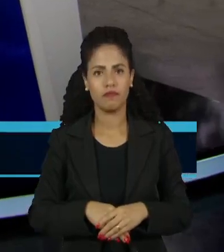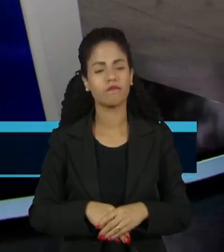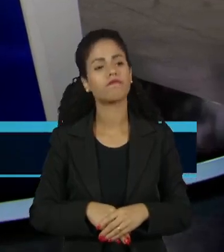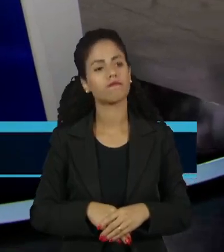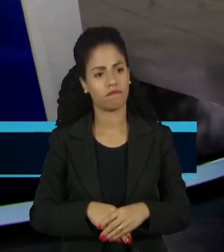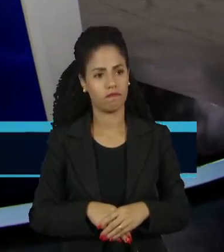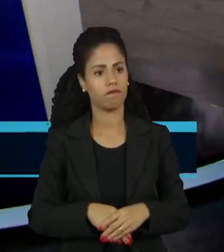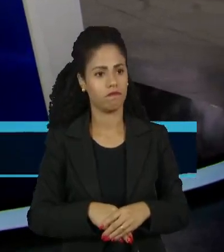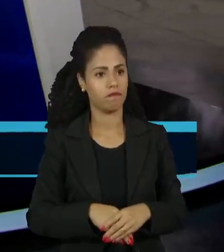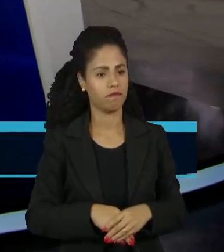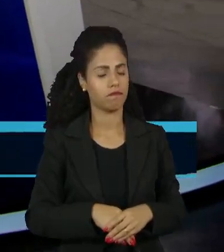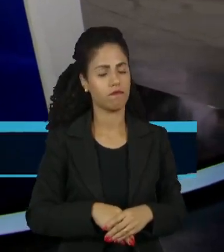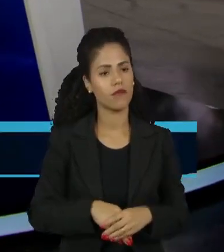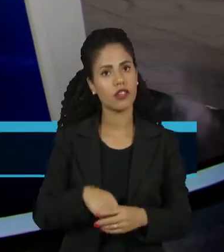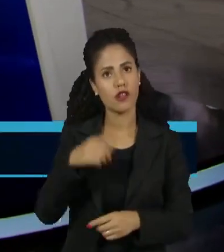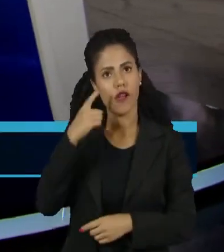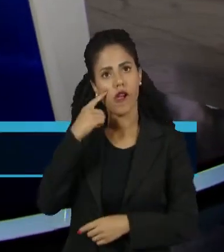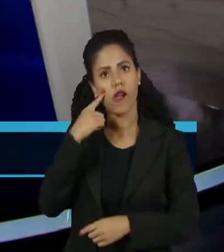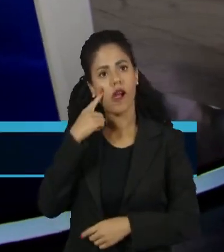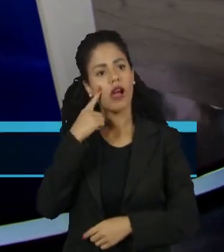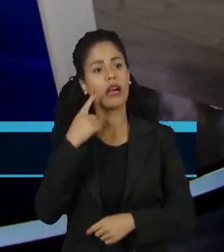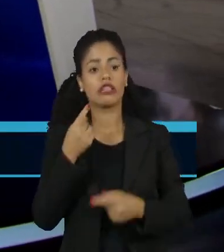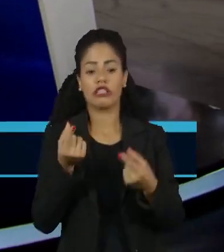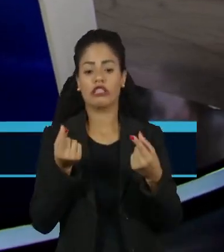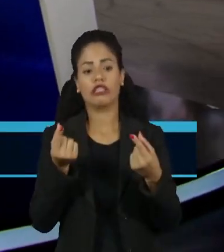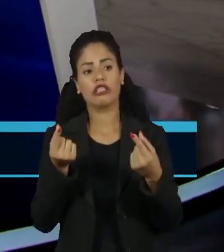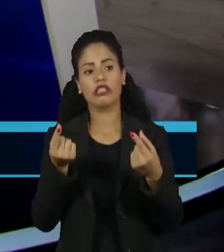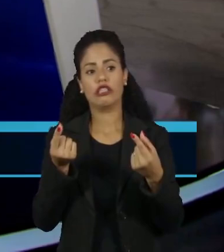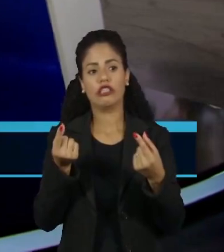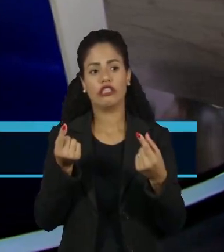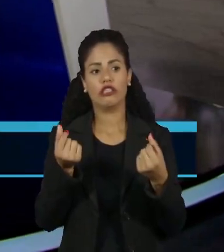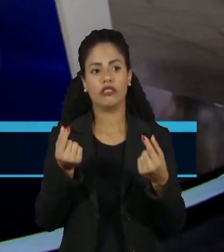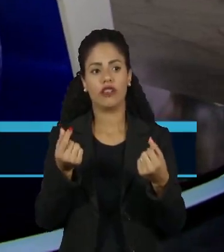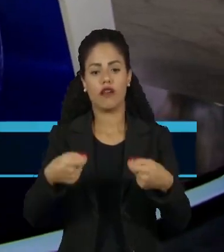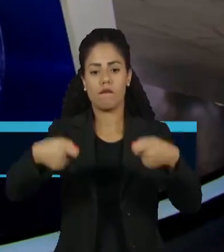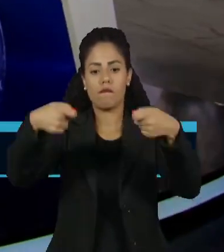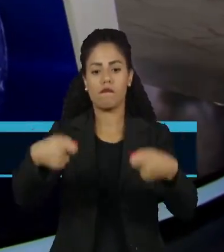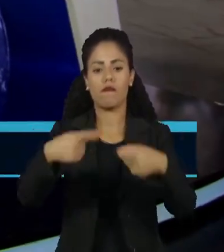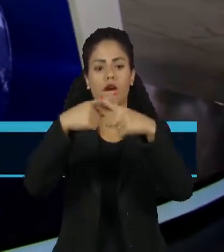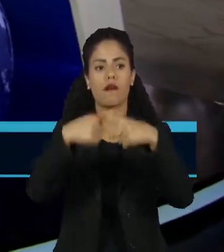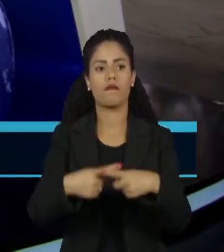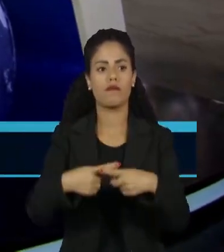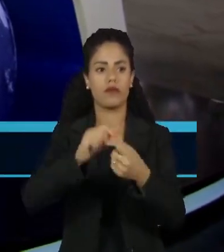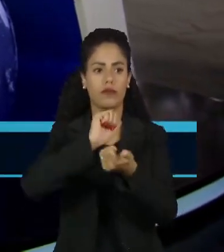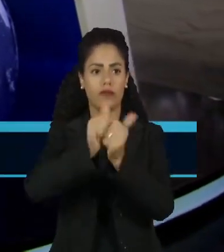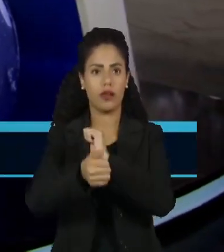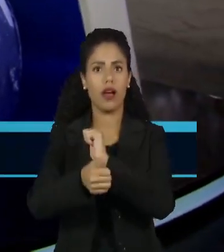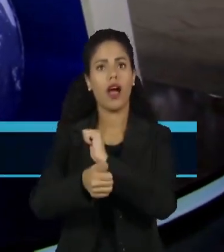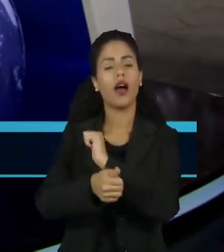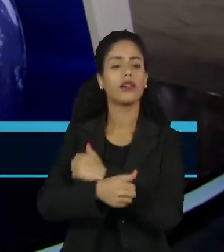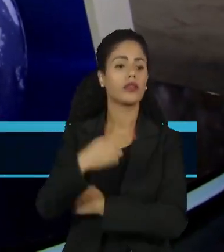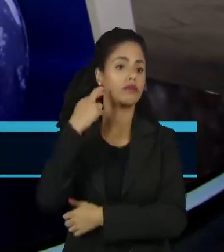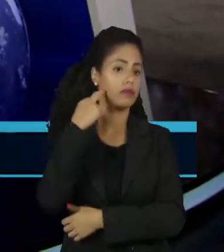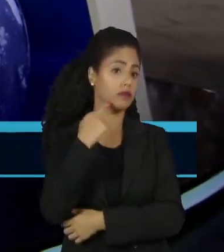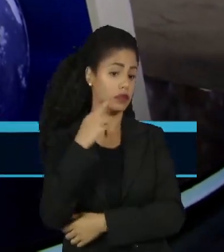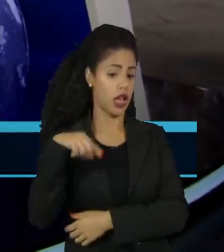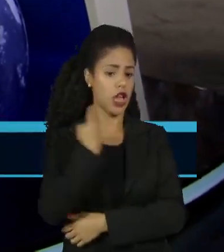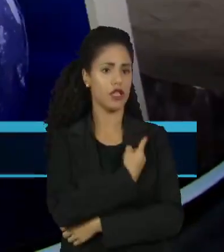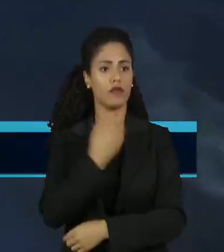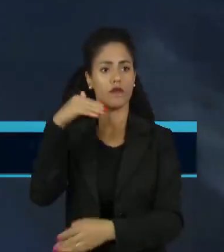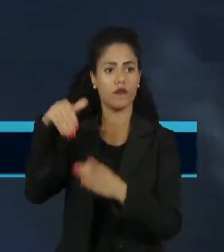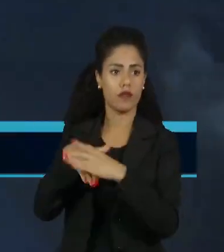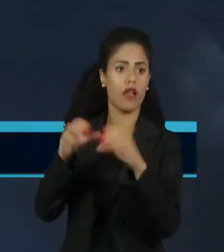Começar com a questão das apostas primeiro, em defesa do texto, o presidente da Câmara, Arthur Lira, disse, se nós simplesmente não